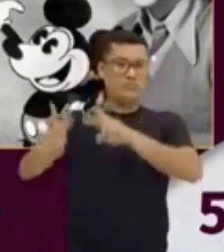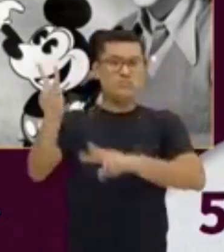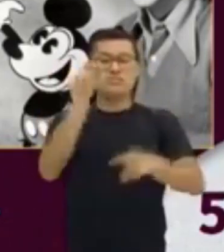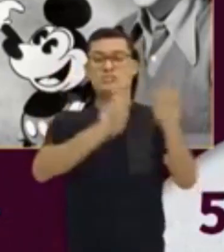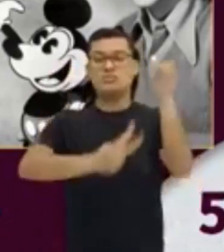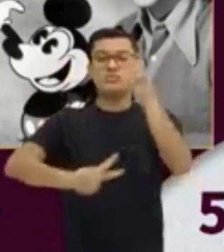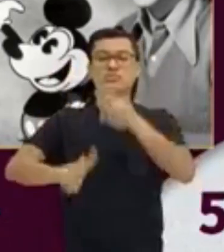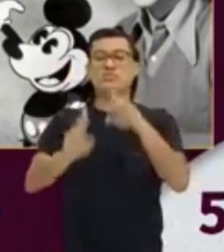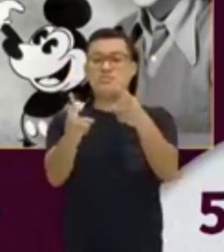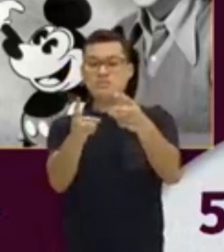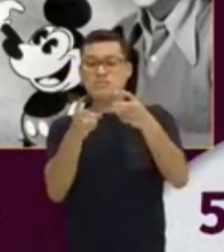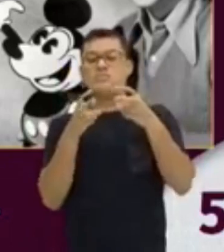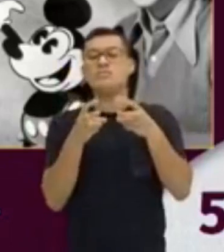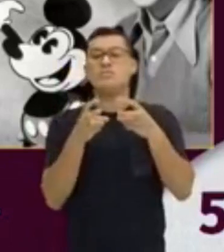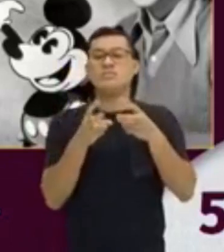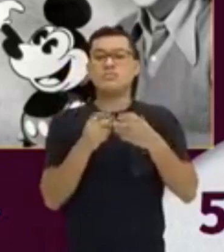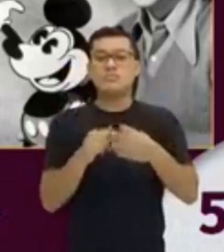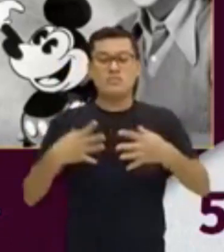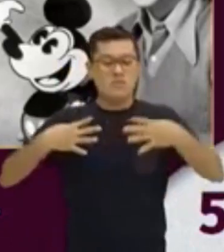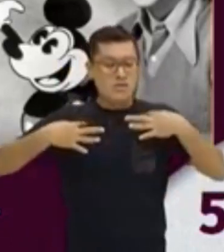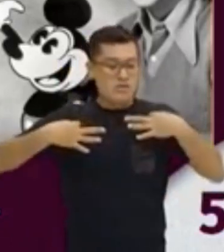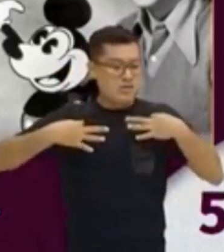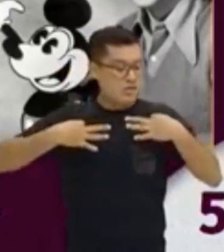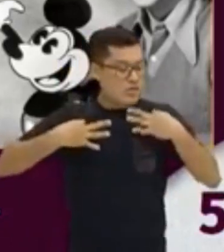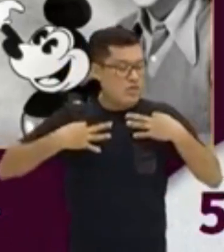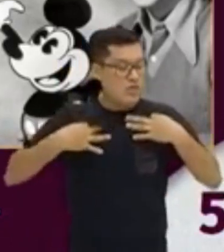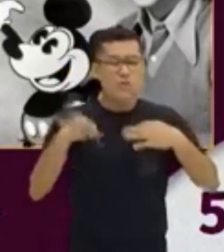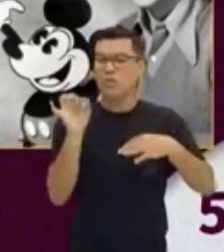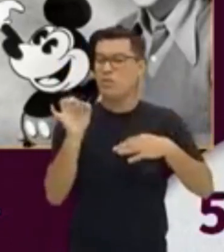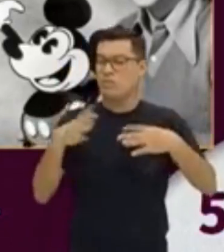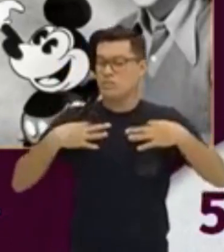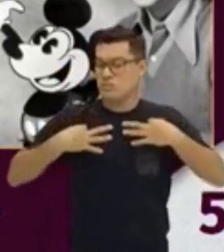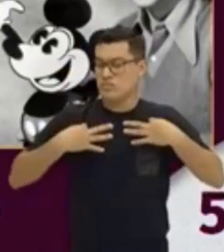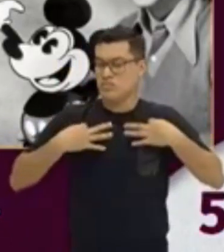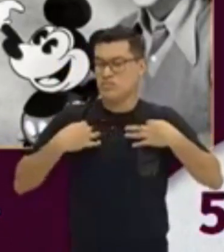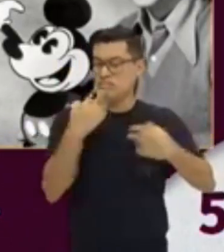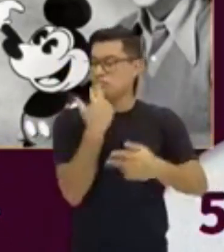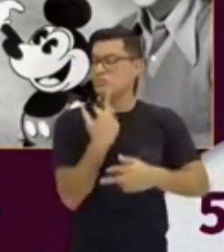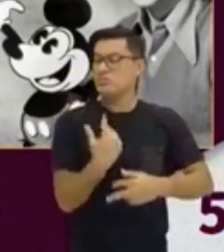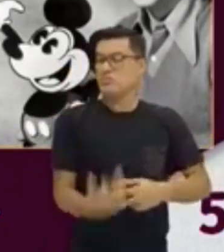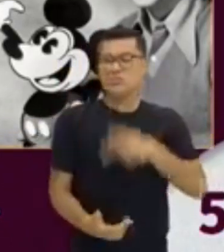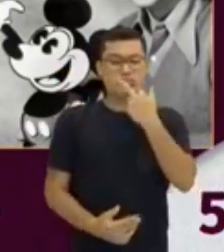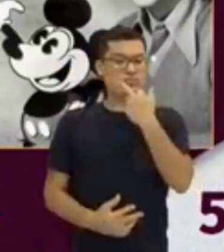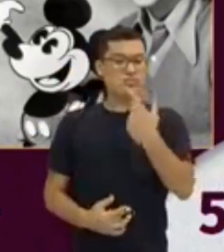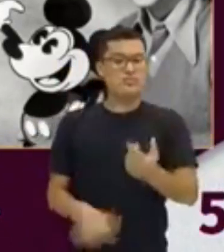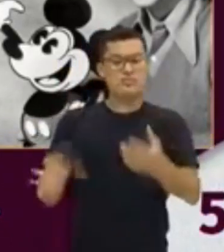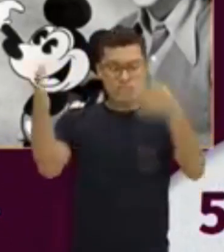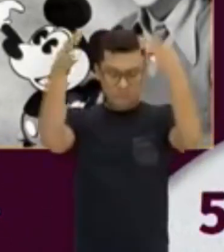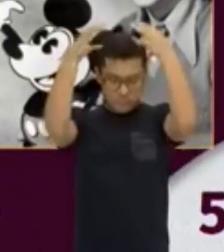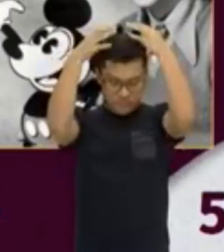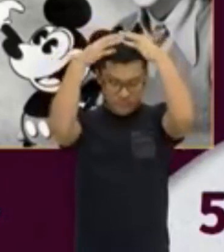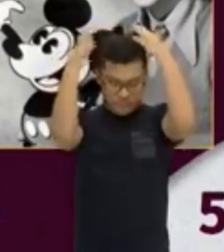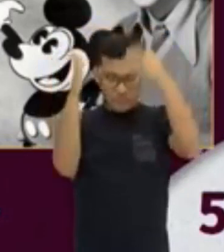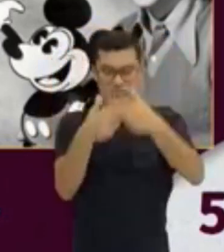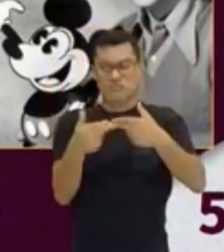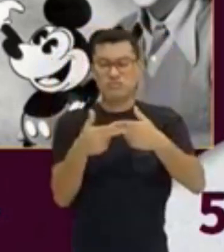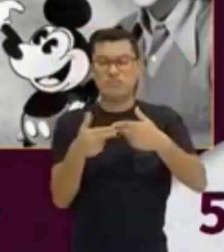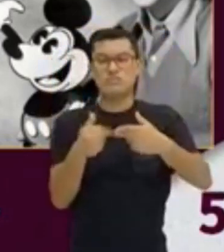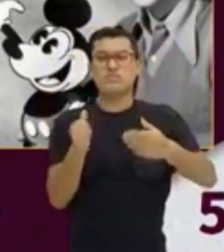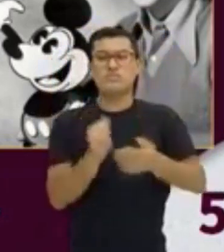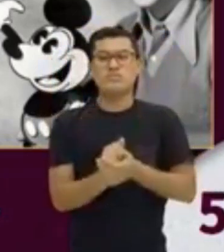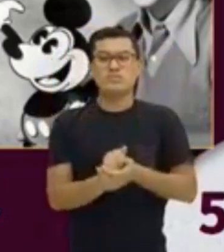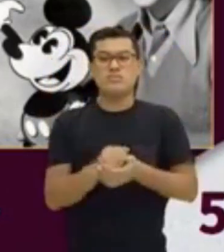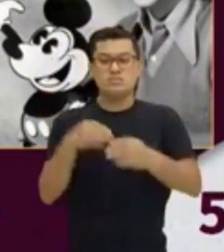percebe pela roupa, né? Quem que se veste assim, todo coloridinho, com esse chapeuzinho, com esse